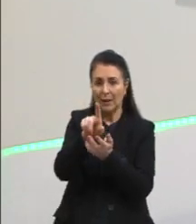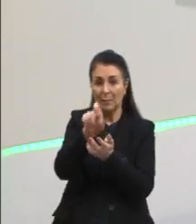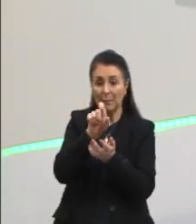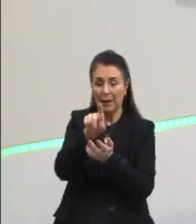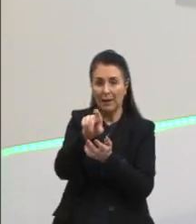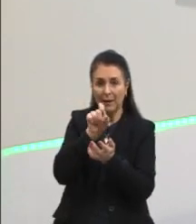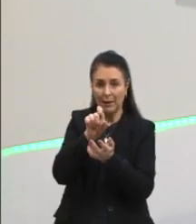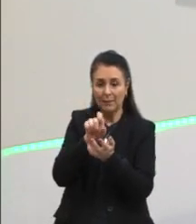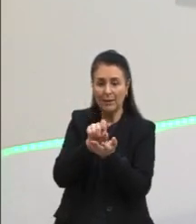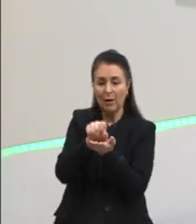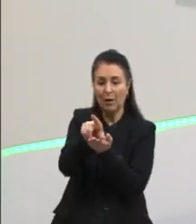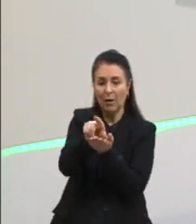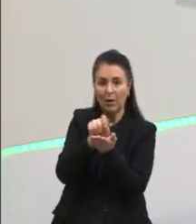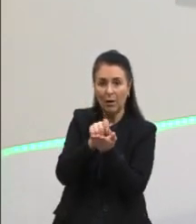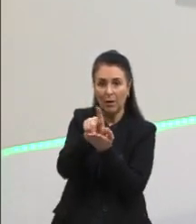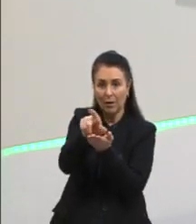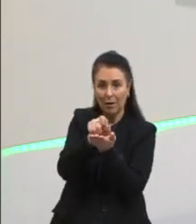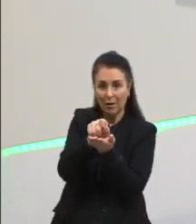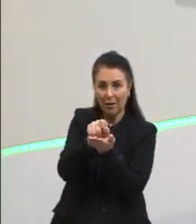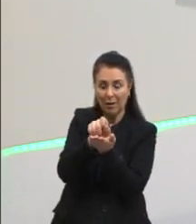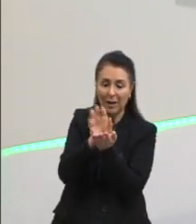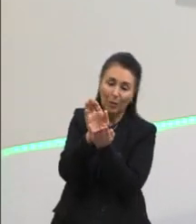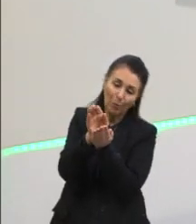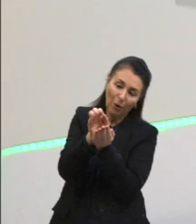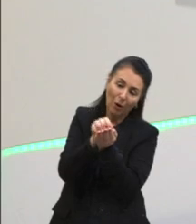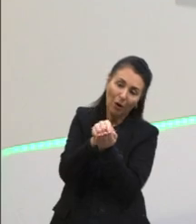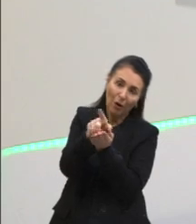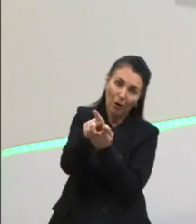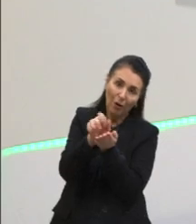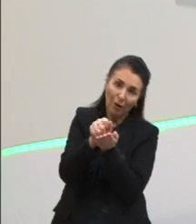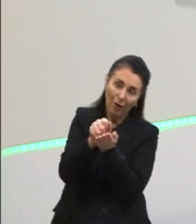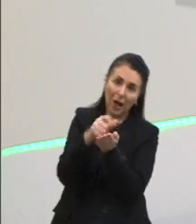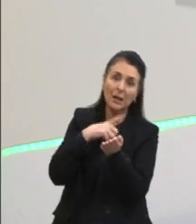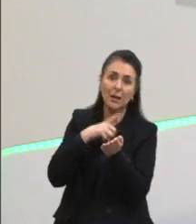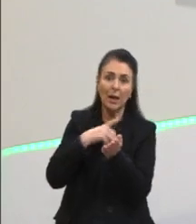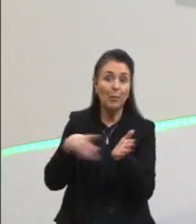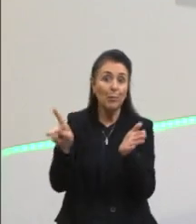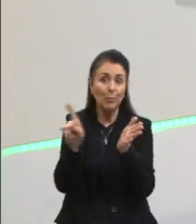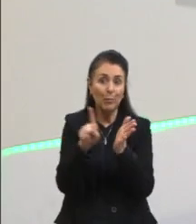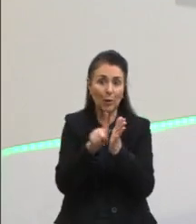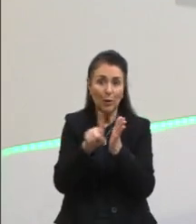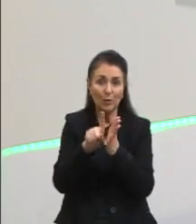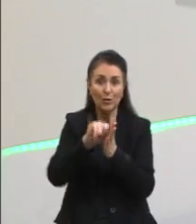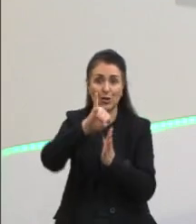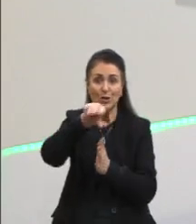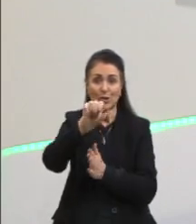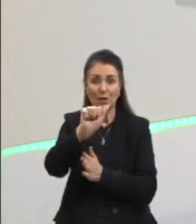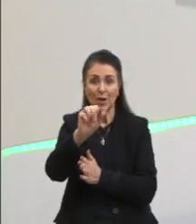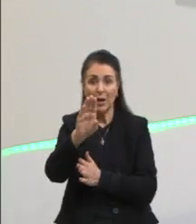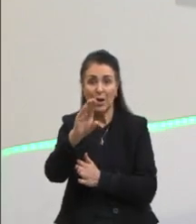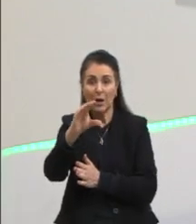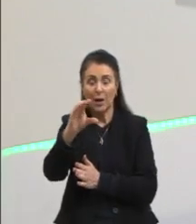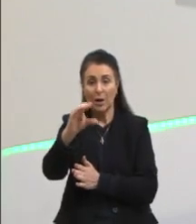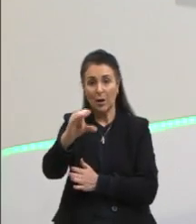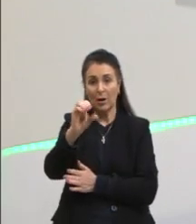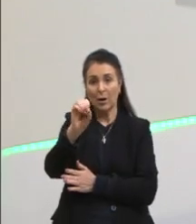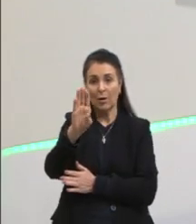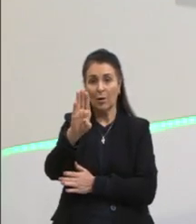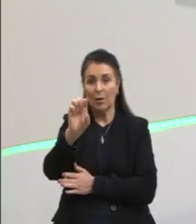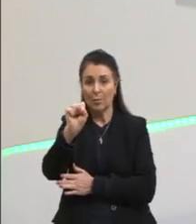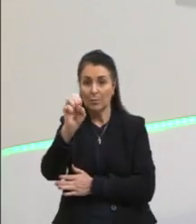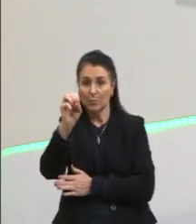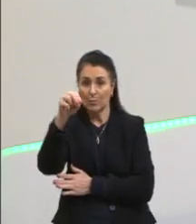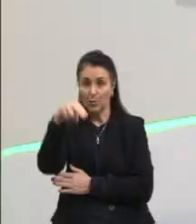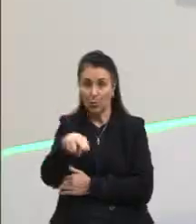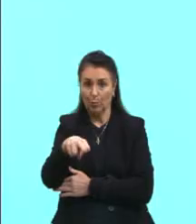Para colocar ali nesse órgão de Jacobson, que é um órgão sensorial. É um órgão olfativo. É